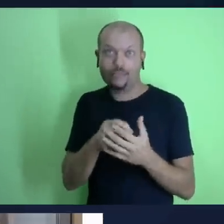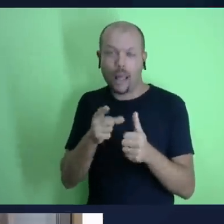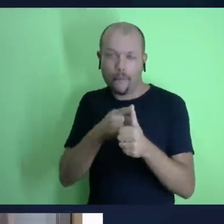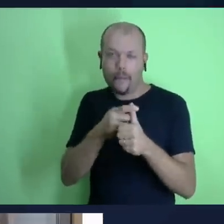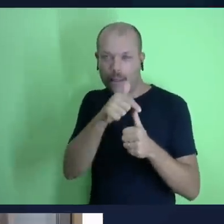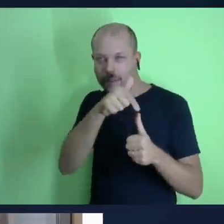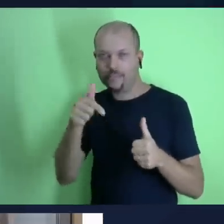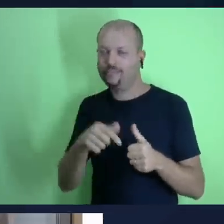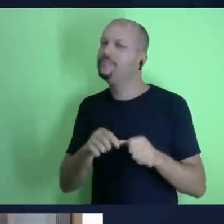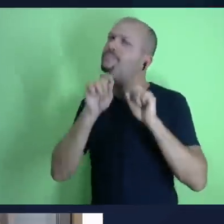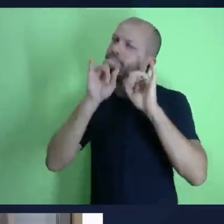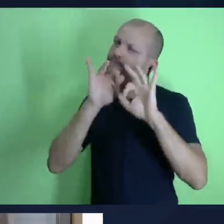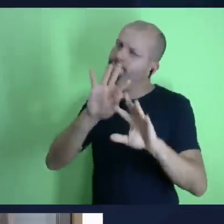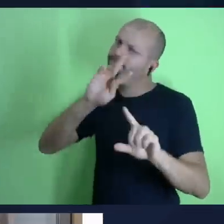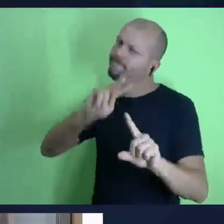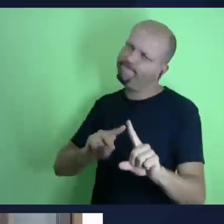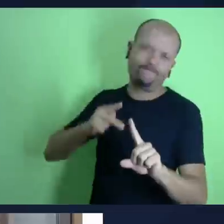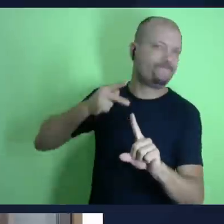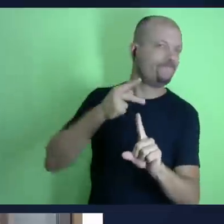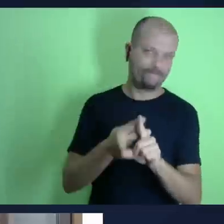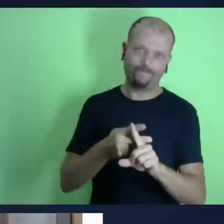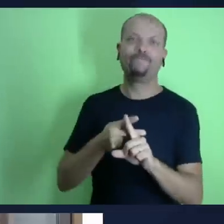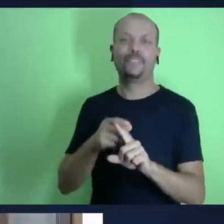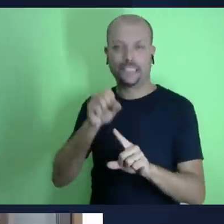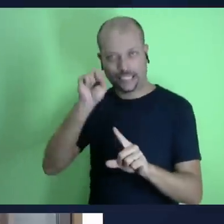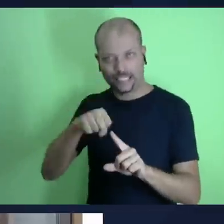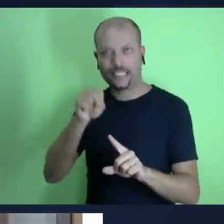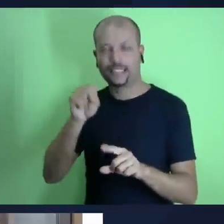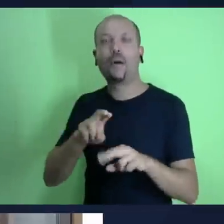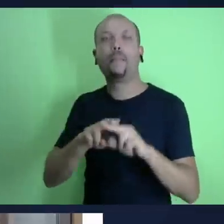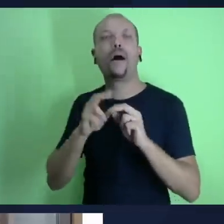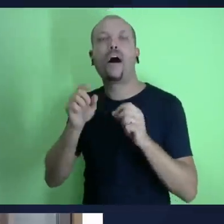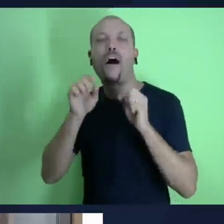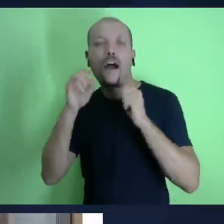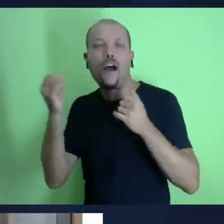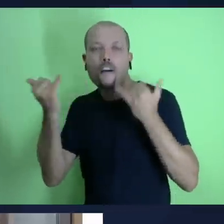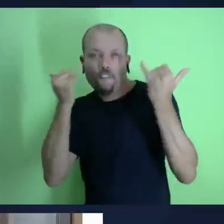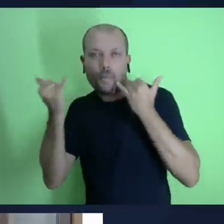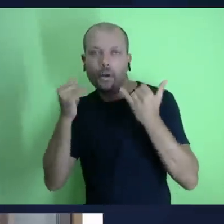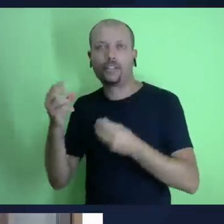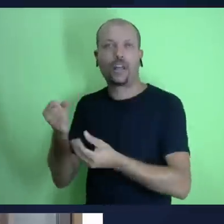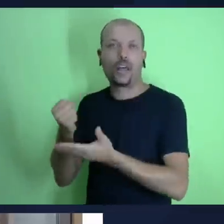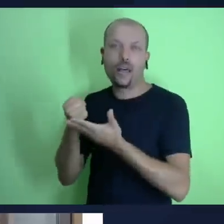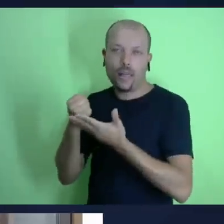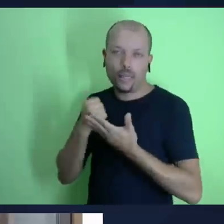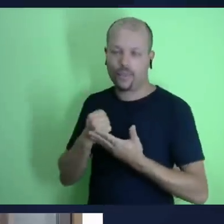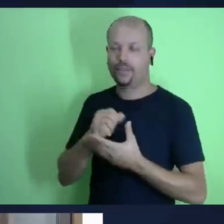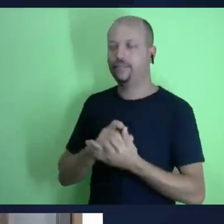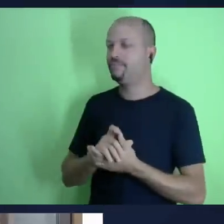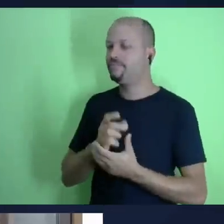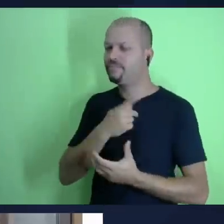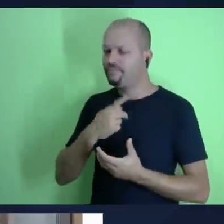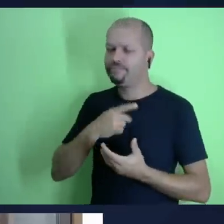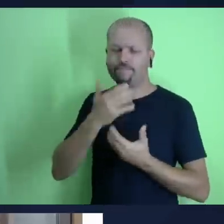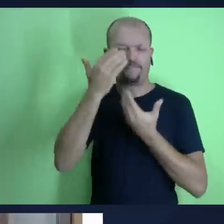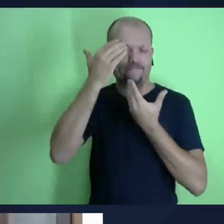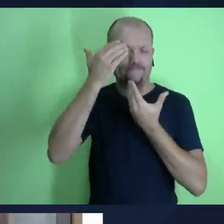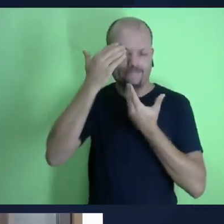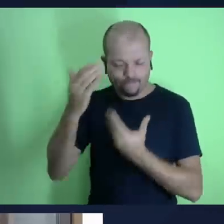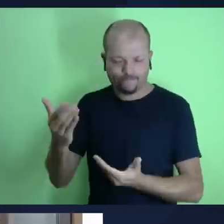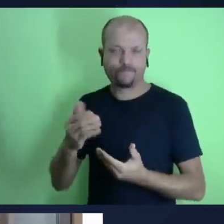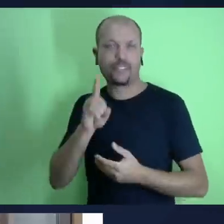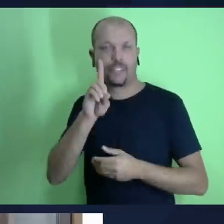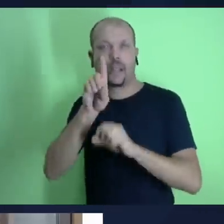sua vida de modo grandioso que o senhor continue sendo aí usado por Deus tanto na área da